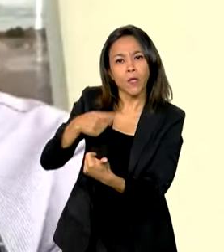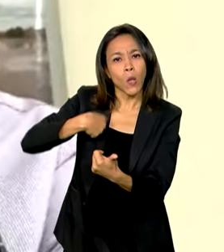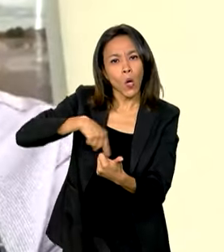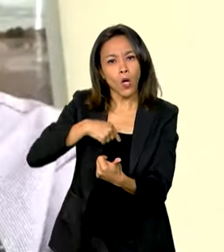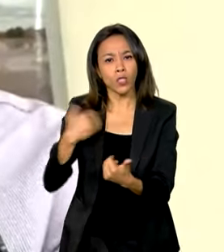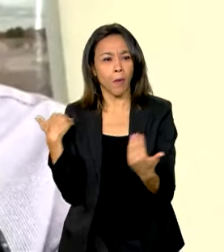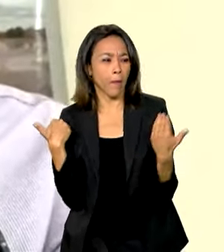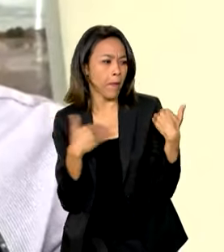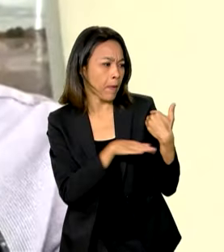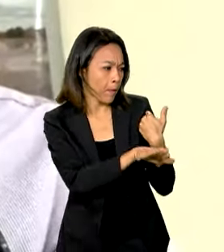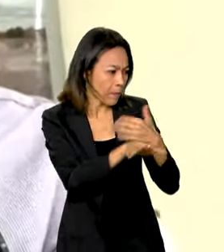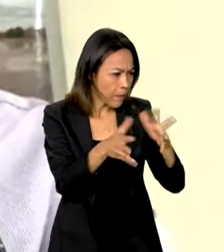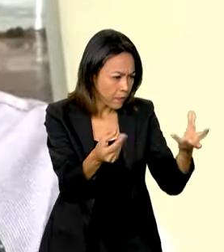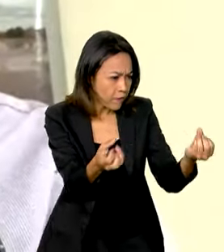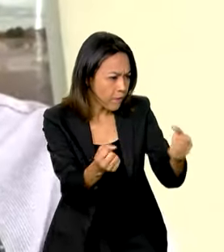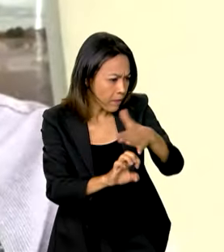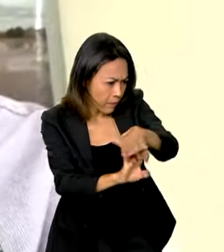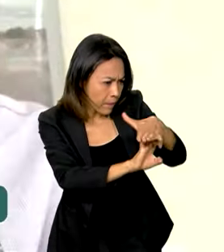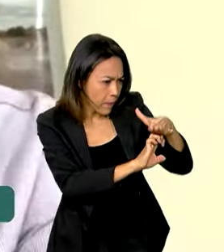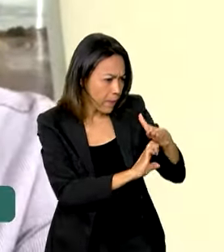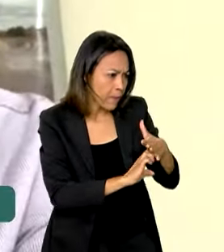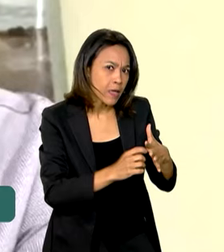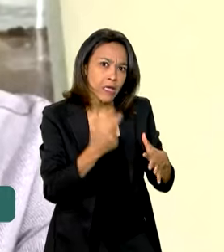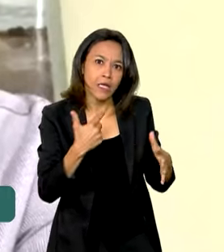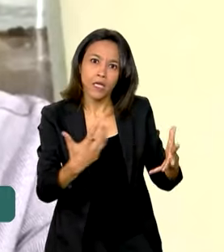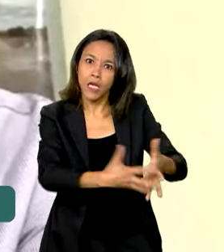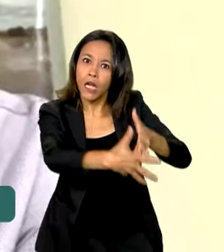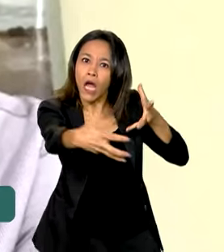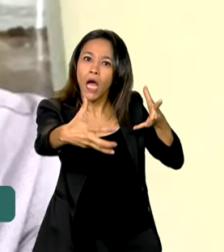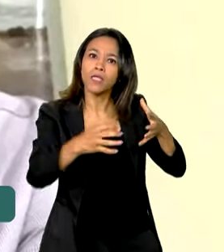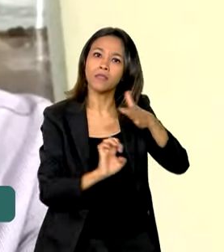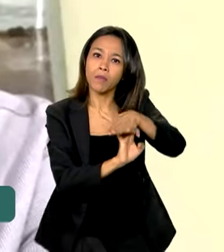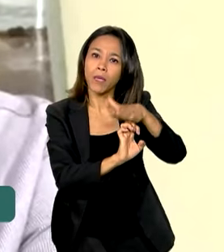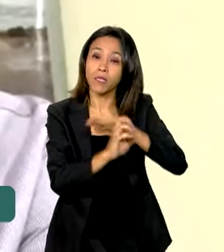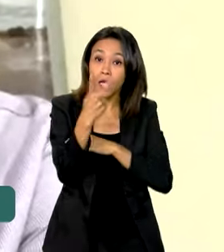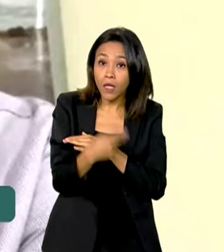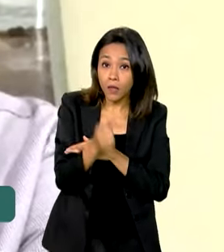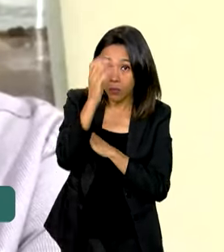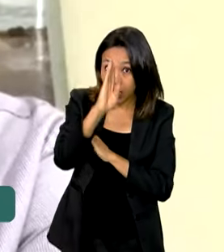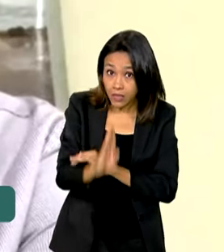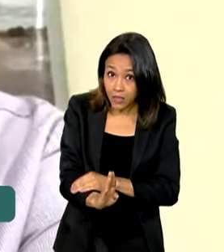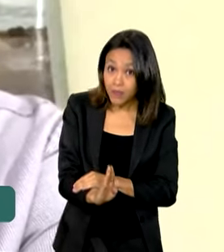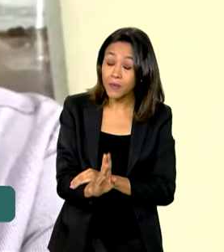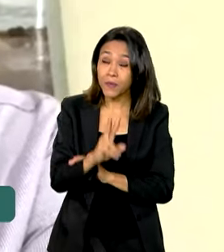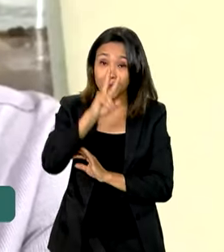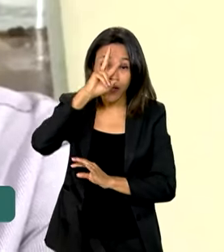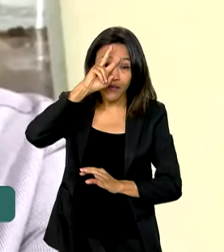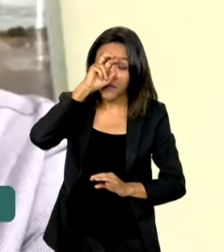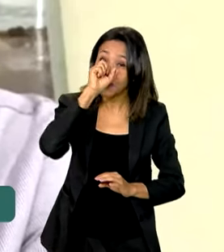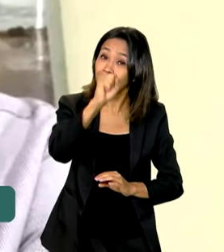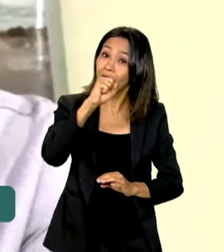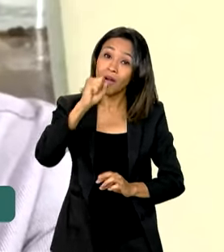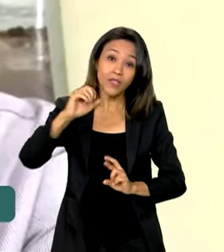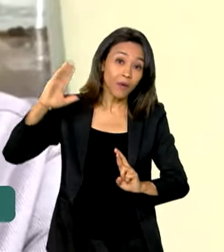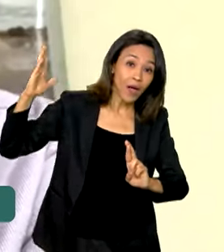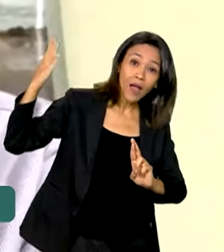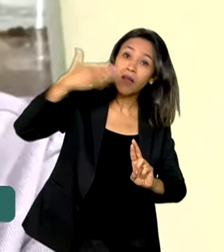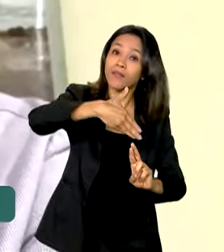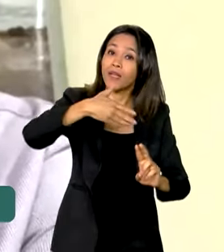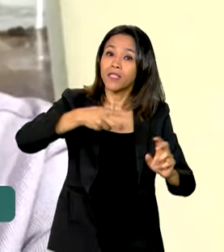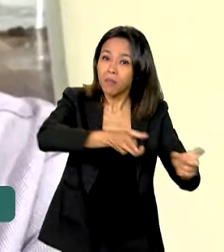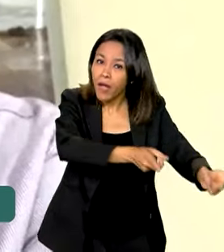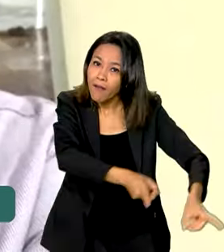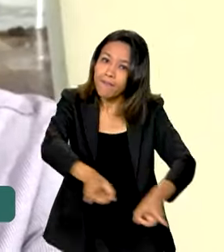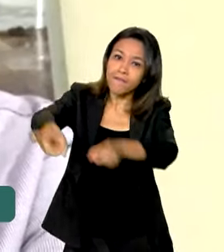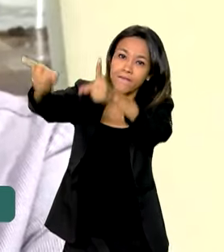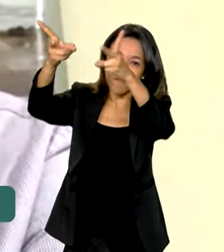grande para atrair as grandes empresas importadoras. O Brasil é um forte candidato para ser o do fornecedor